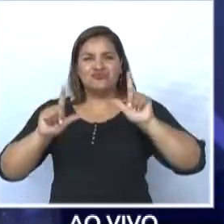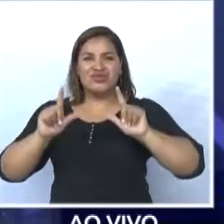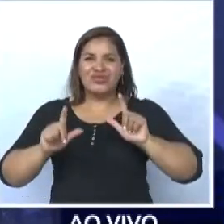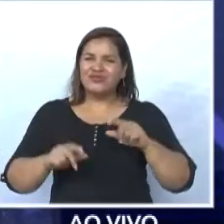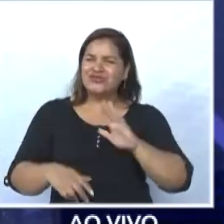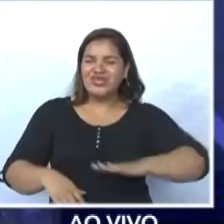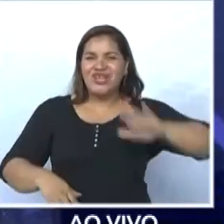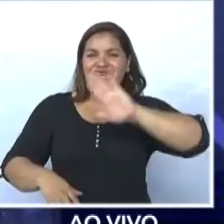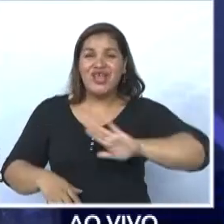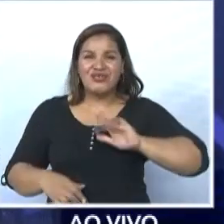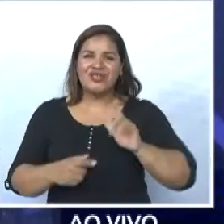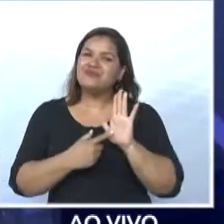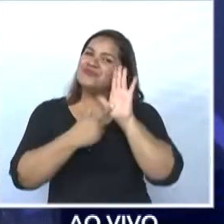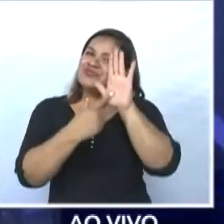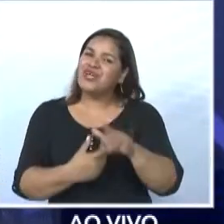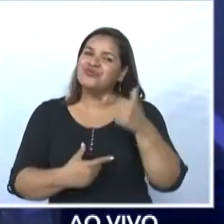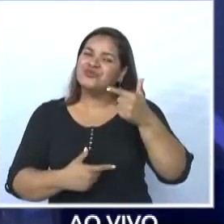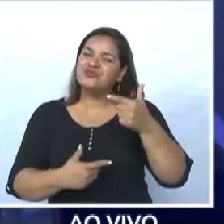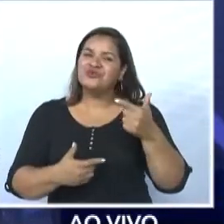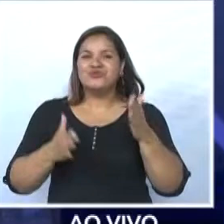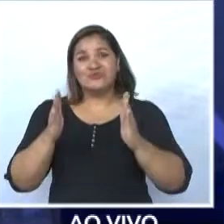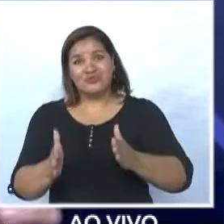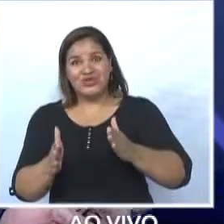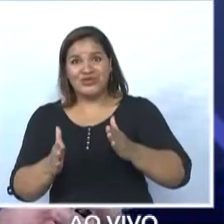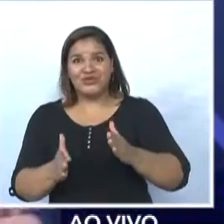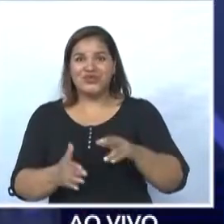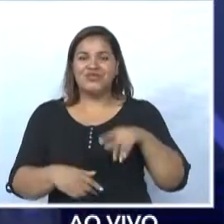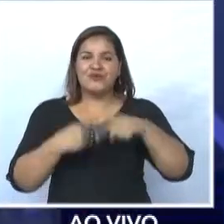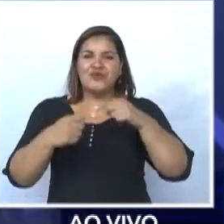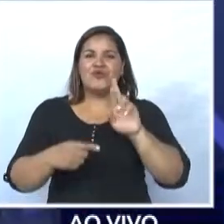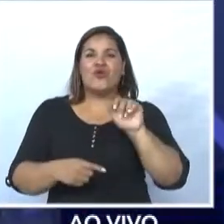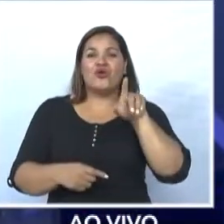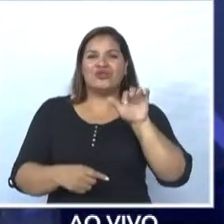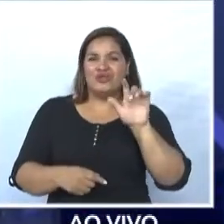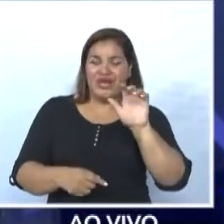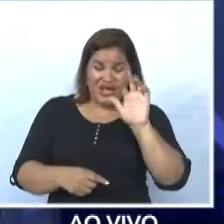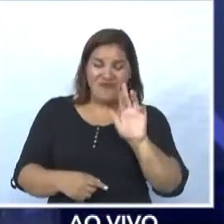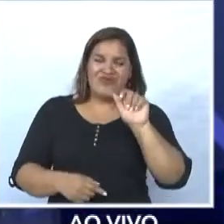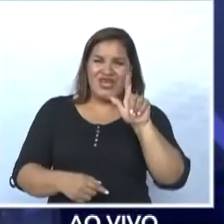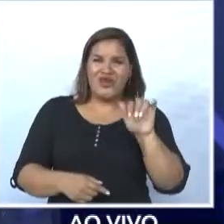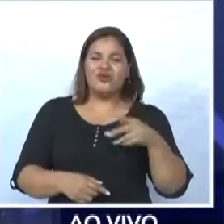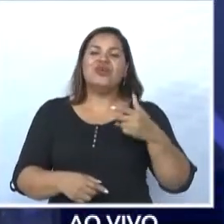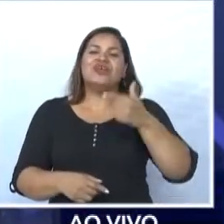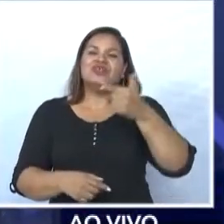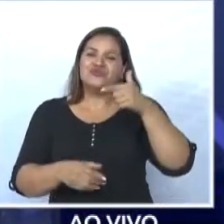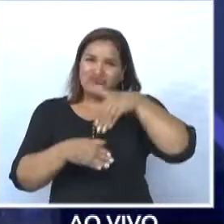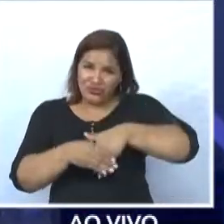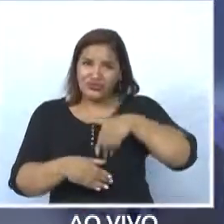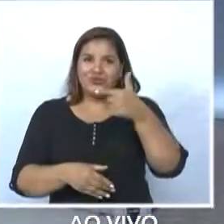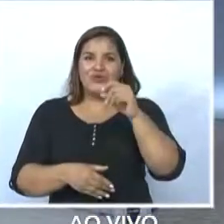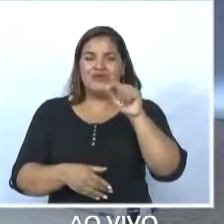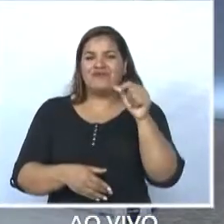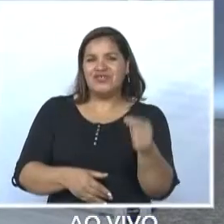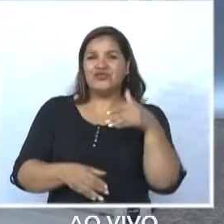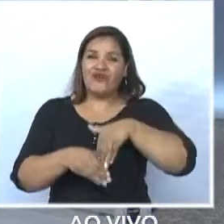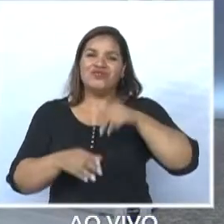apresentado no segundo tempo pelo nosso Rafael Ribeiro. Eleições 2020, o voto na Record.